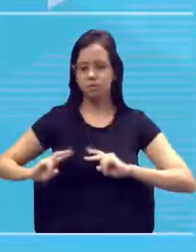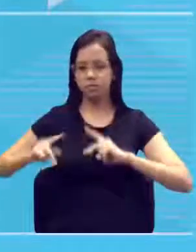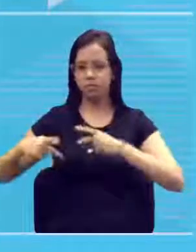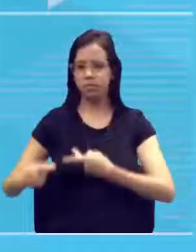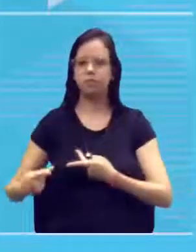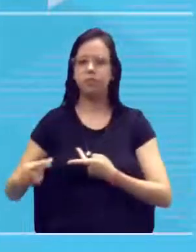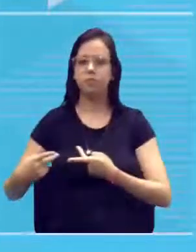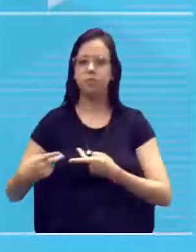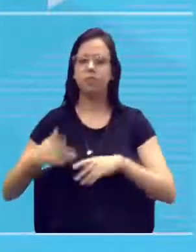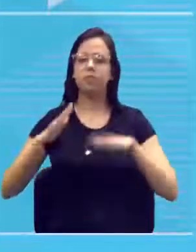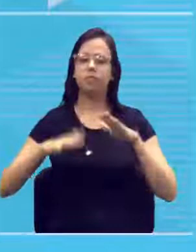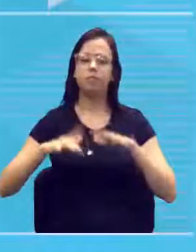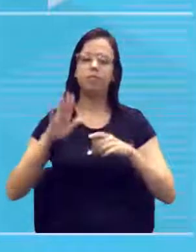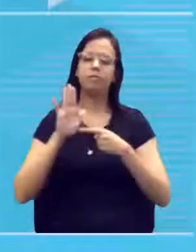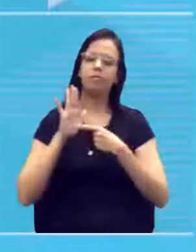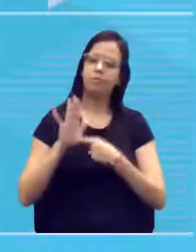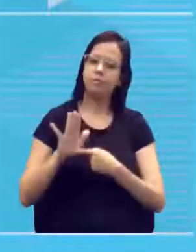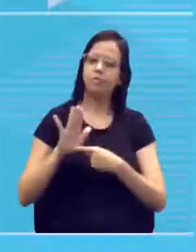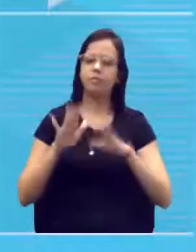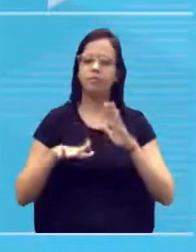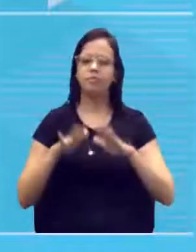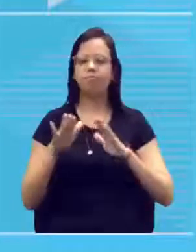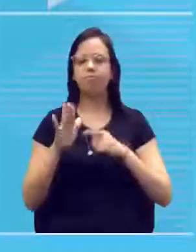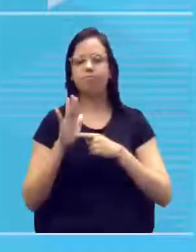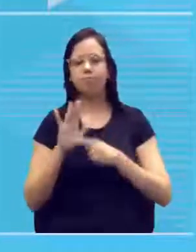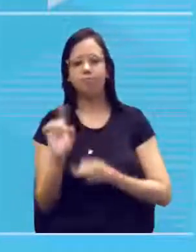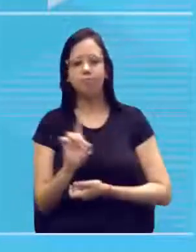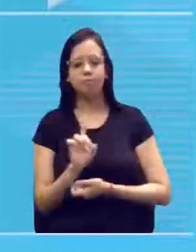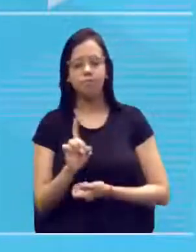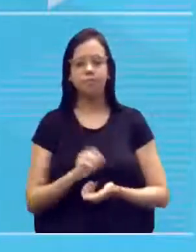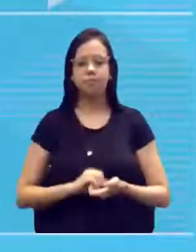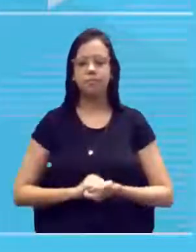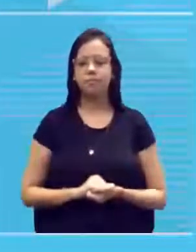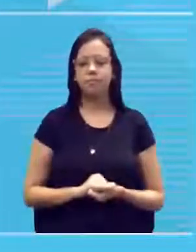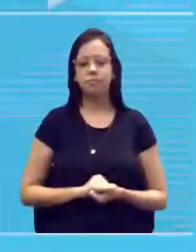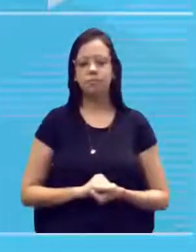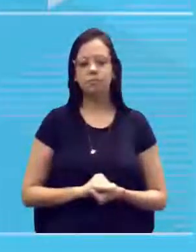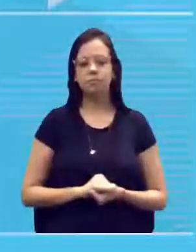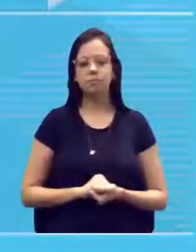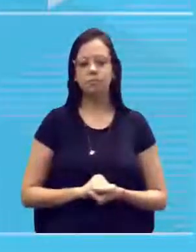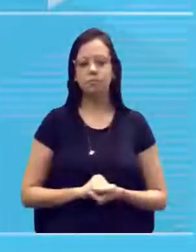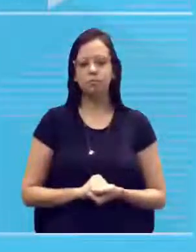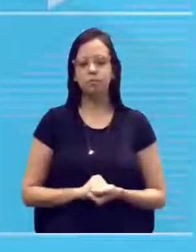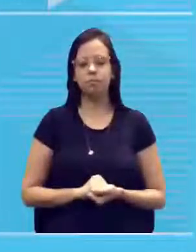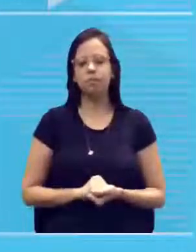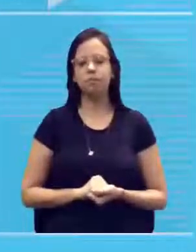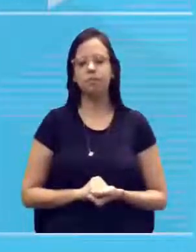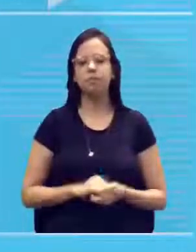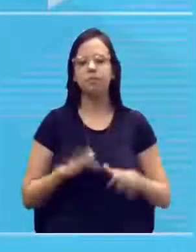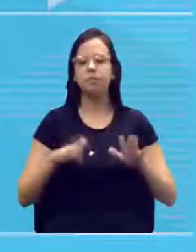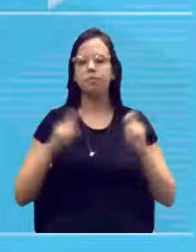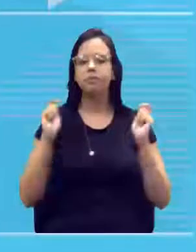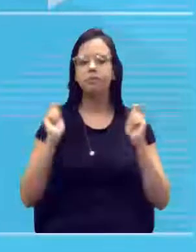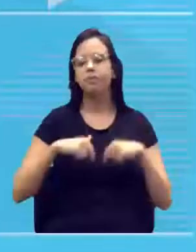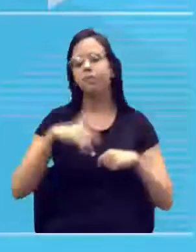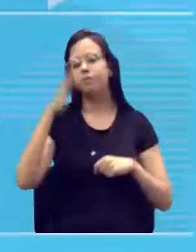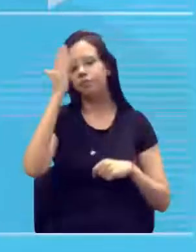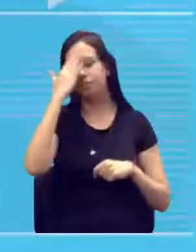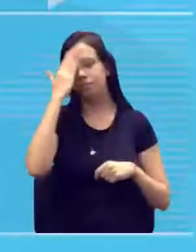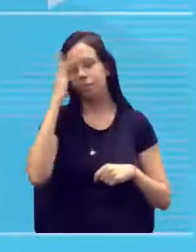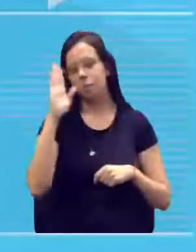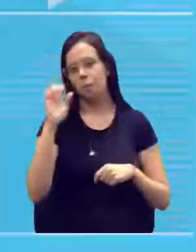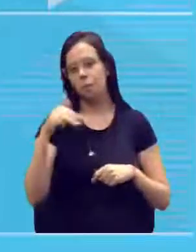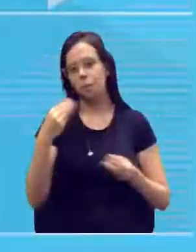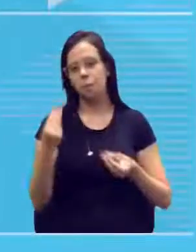vai. Às vezes ela é manifestada, às vezes não, tá? E aí, muitas vezes, para que a gente possa entender direitinho como é que foi